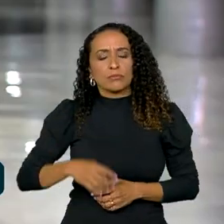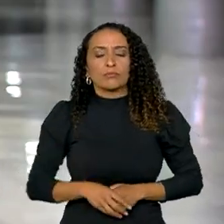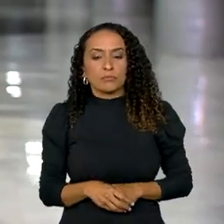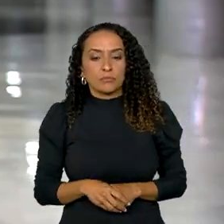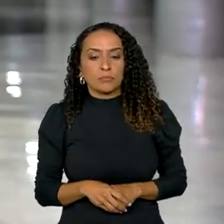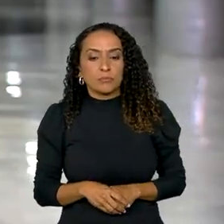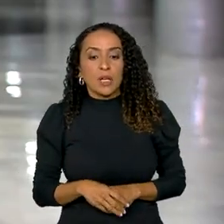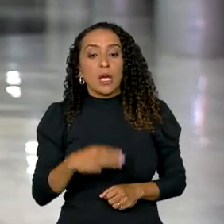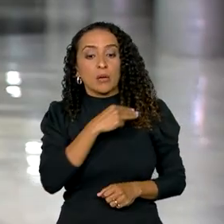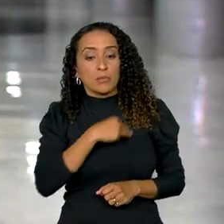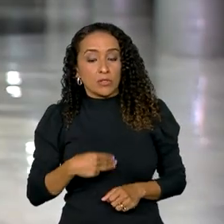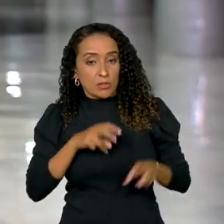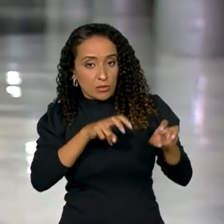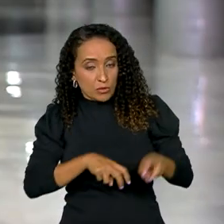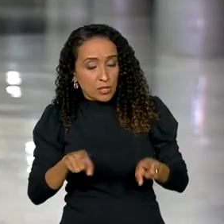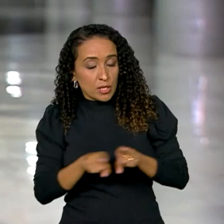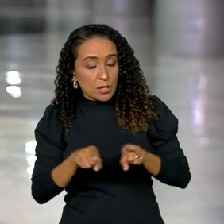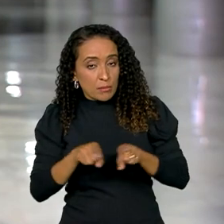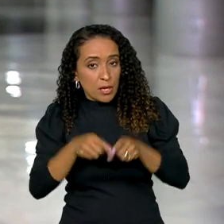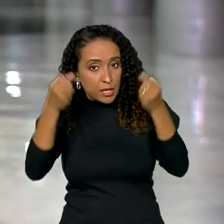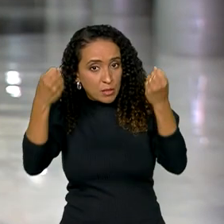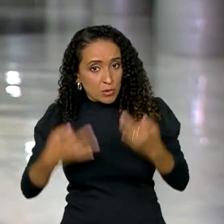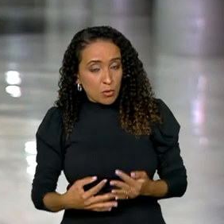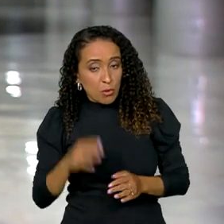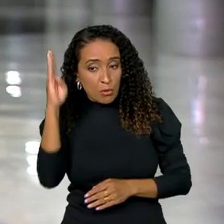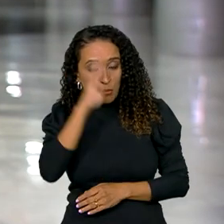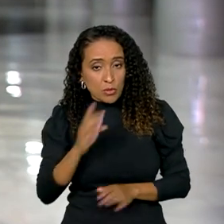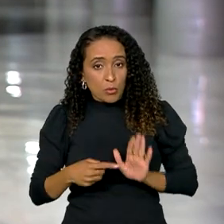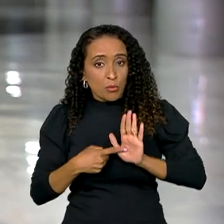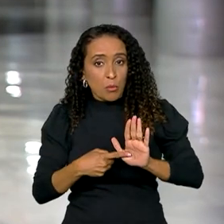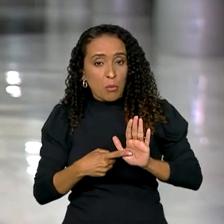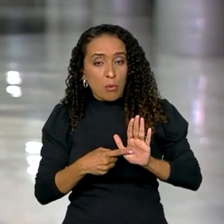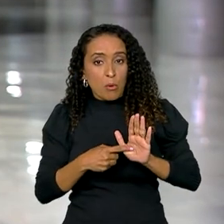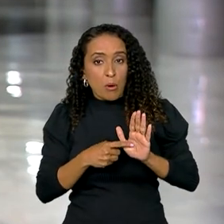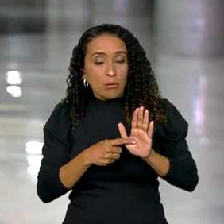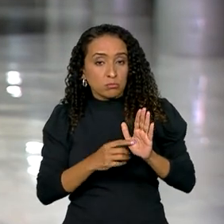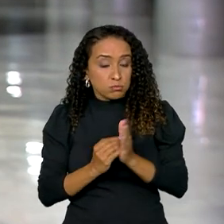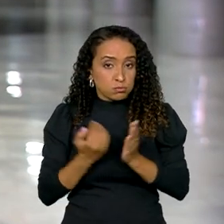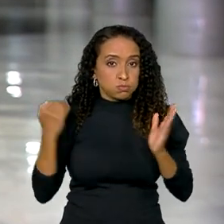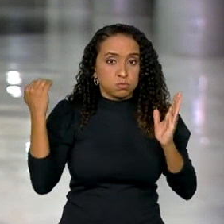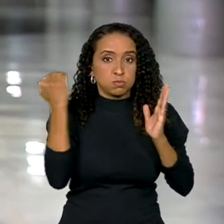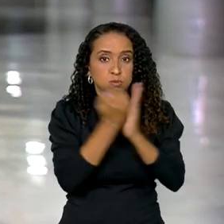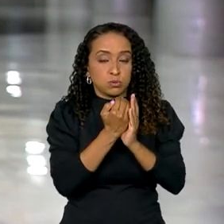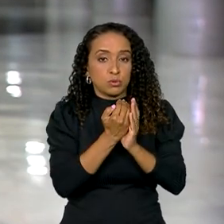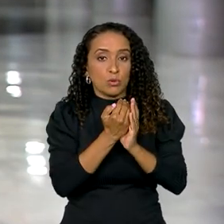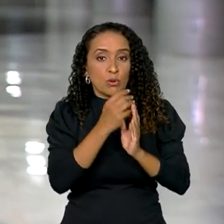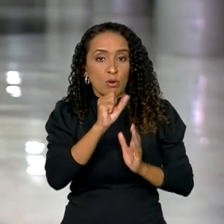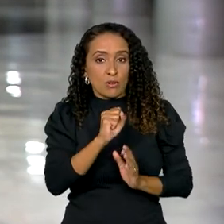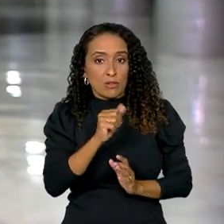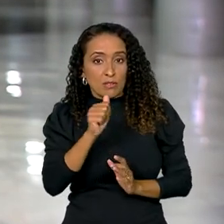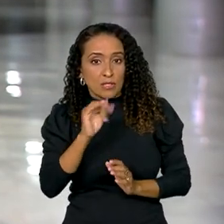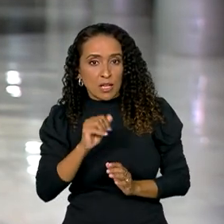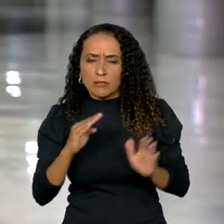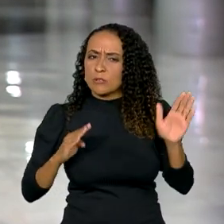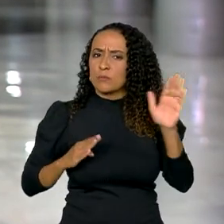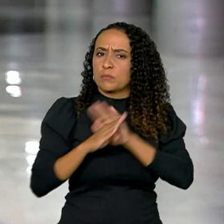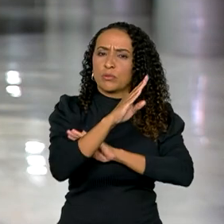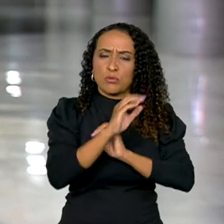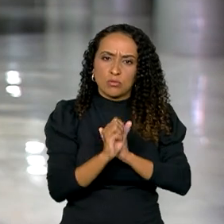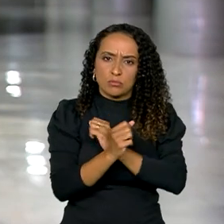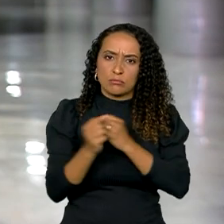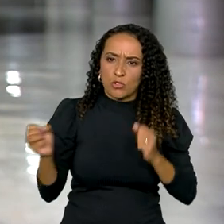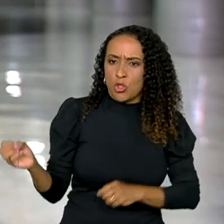O ministro da Agricultura também destacou que o Brasil apresentou o maior plano safra da história e recorde na abertura de novos